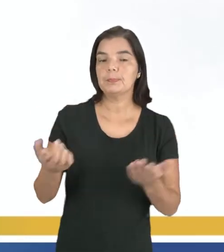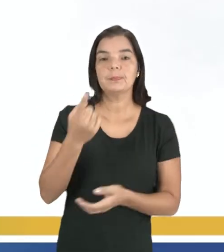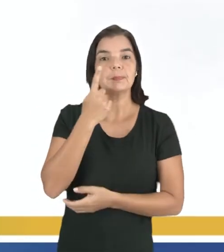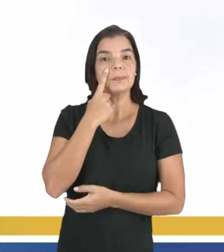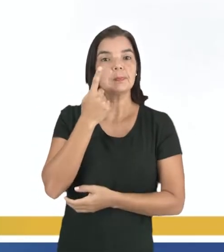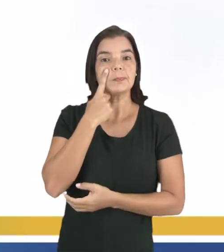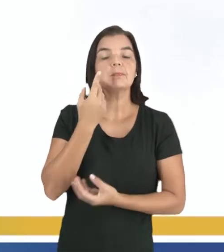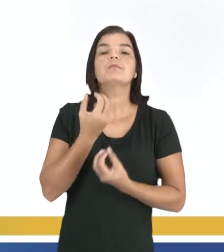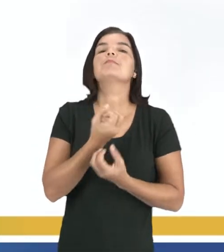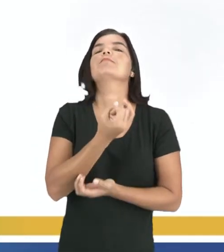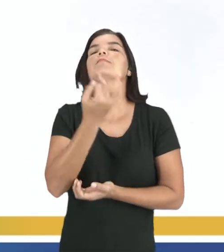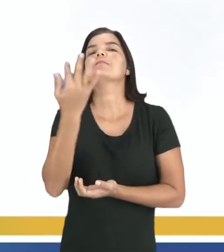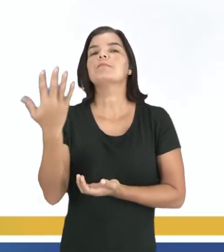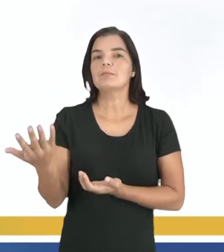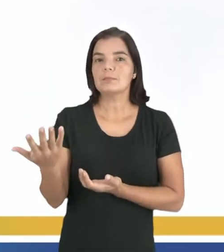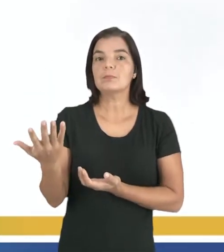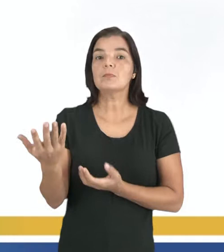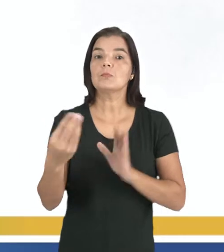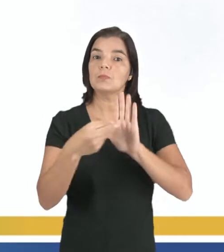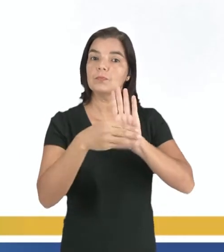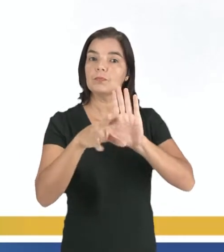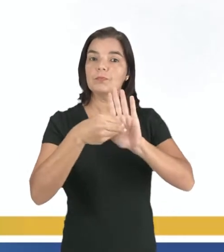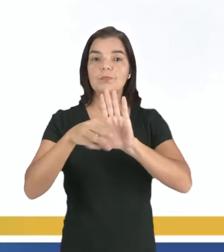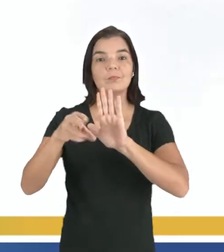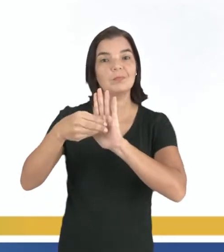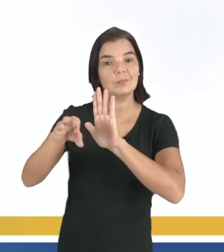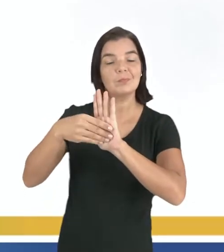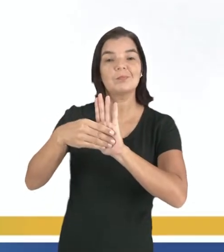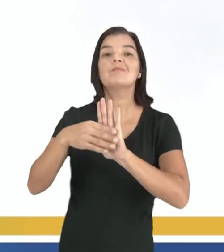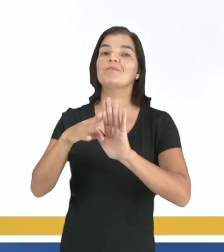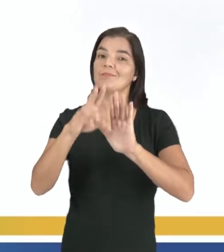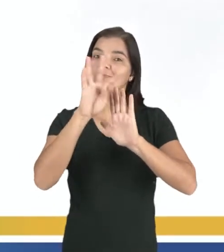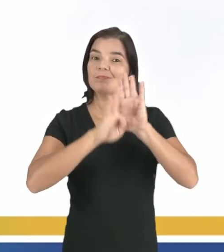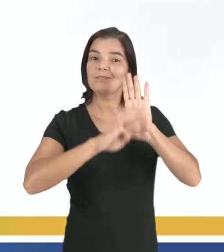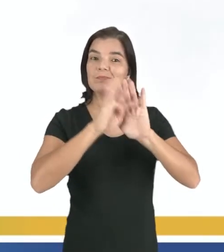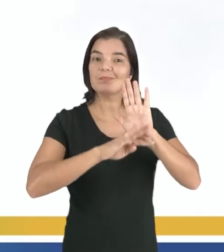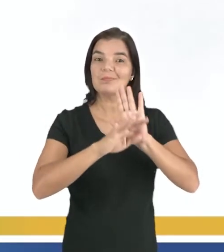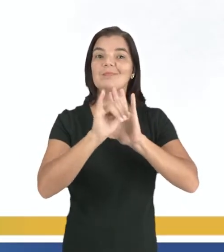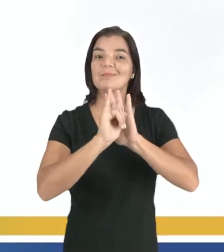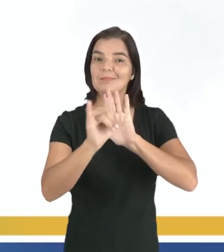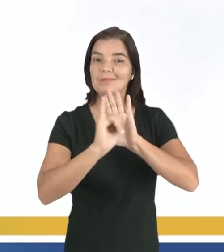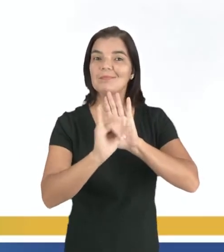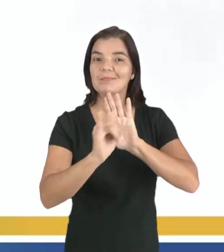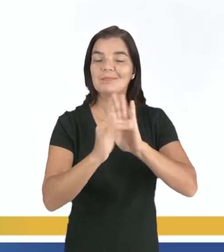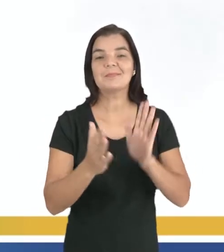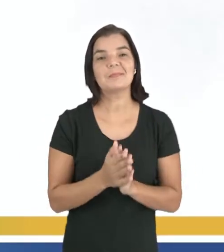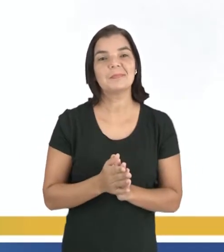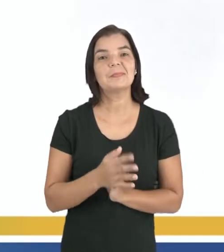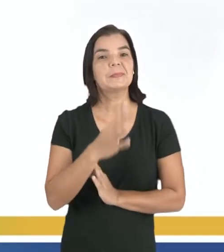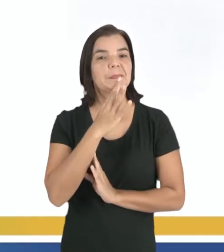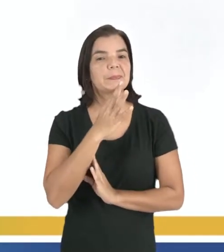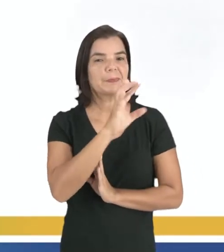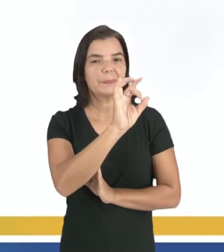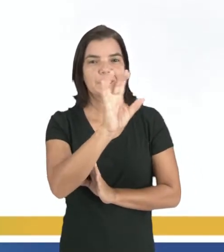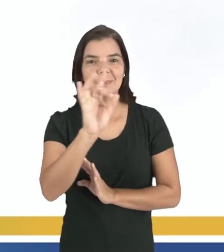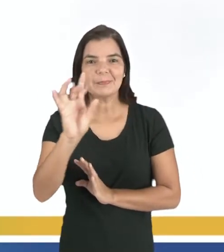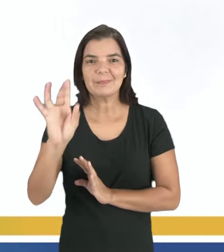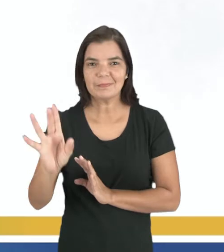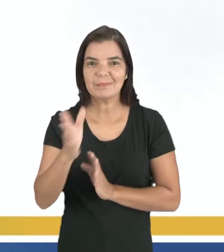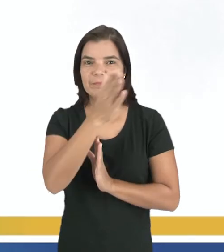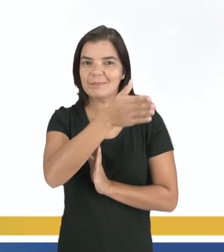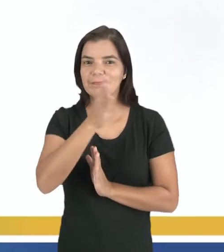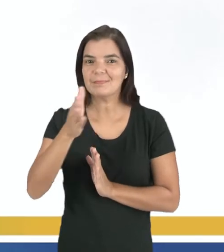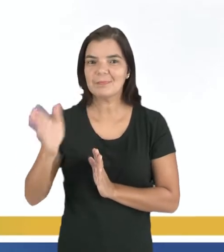verificar quais são os veículos midiáticos nos quais esse seu texto será publicado. Vamos conhecer um pouquinho sobre cada uma dessas